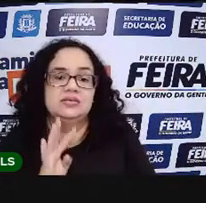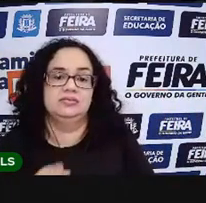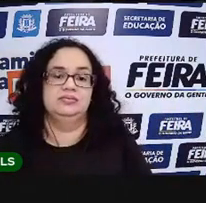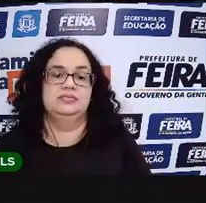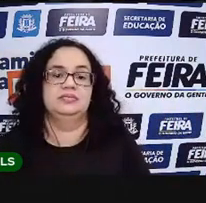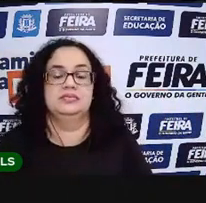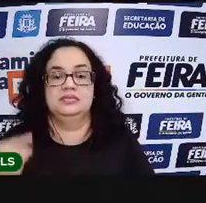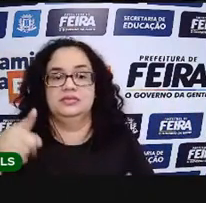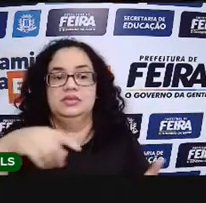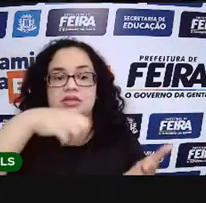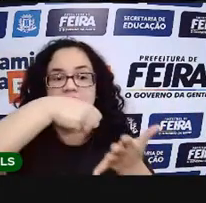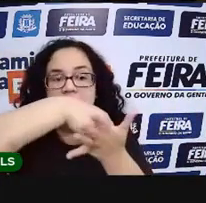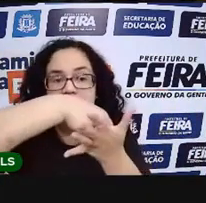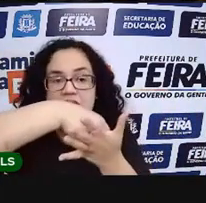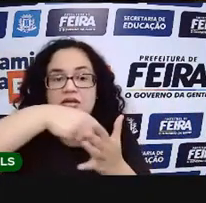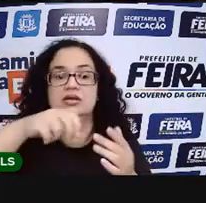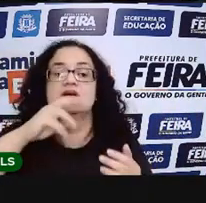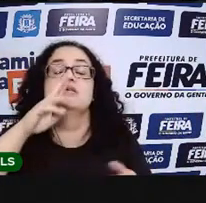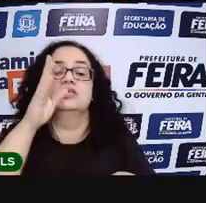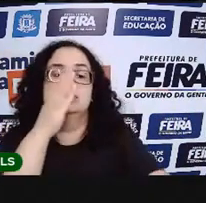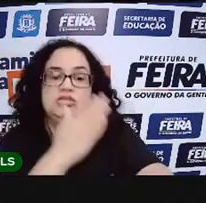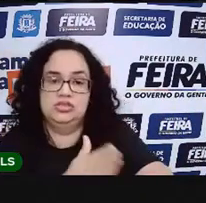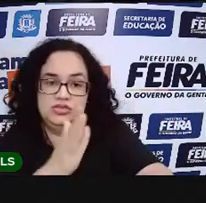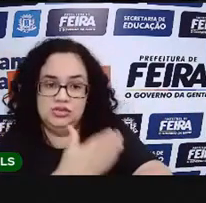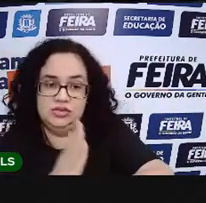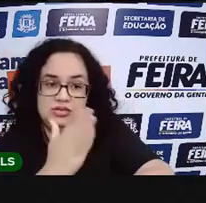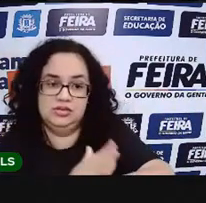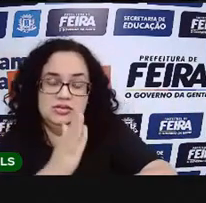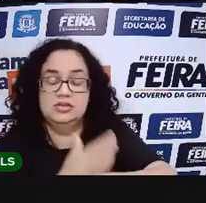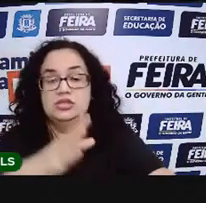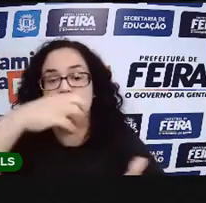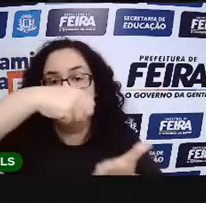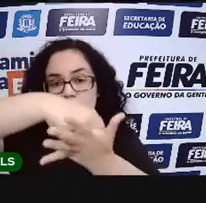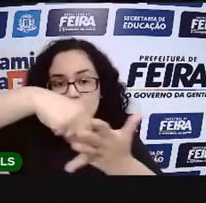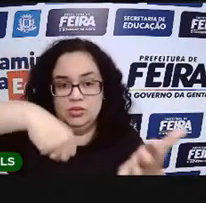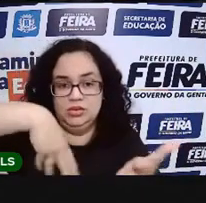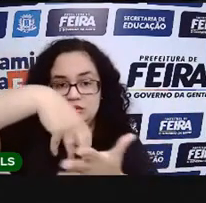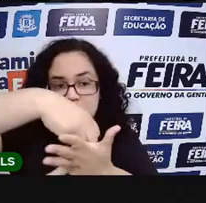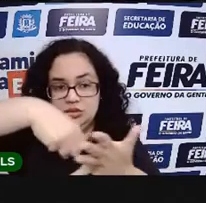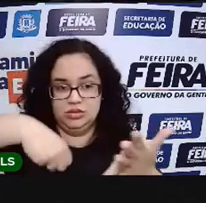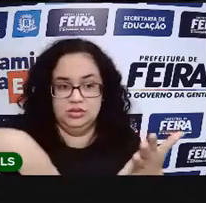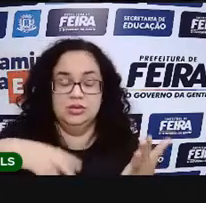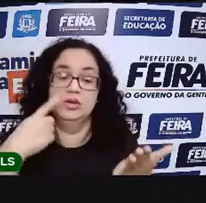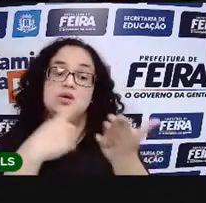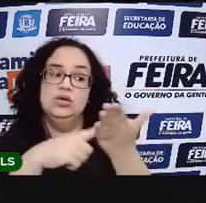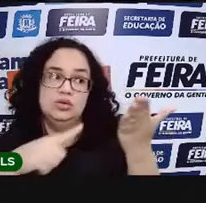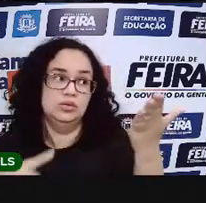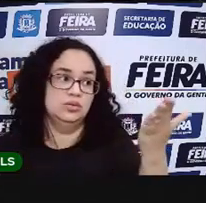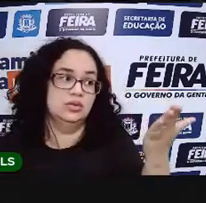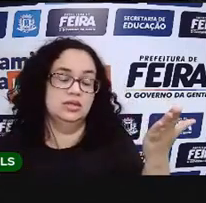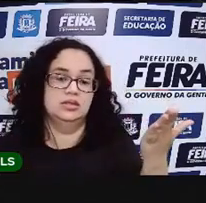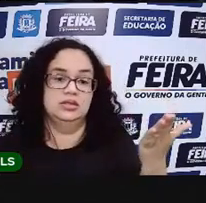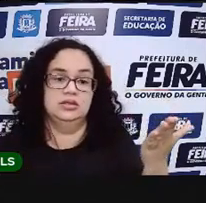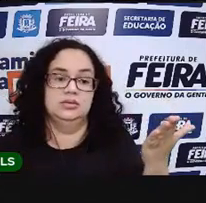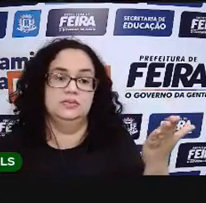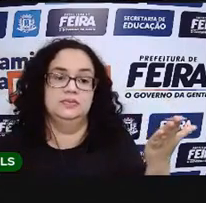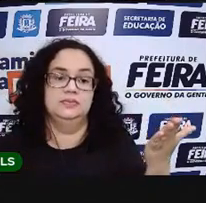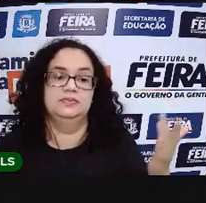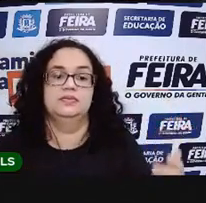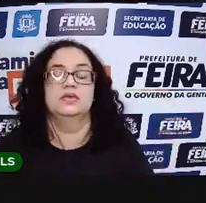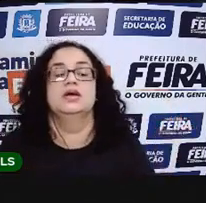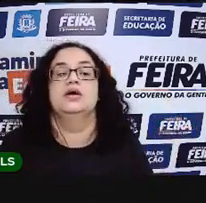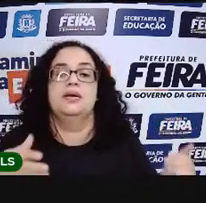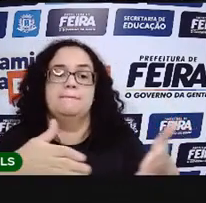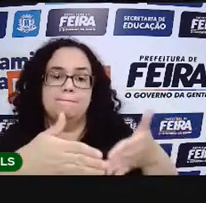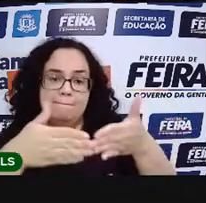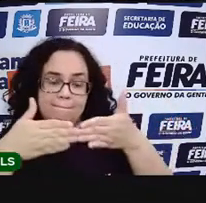Agora, criançada, vamos exercitar? Vamos fazer uma atividade prática aí no caderno de vocês? Vou pedir